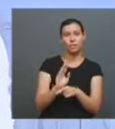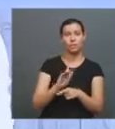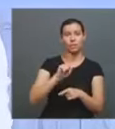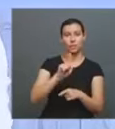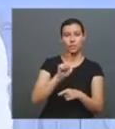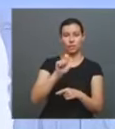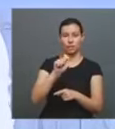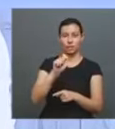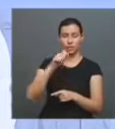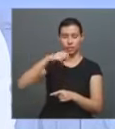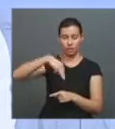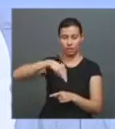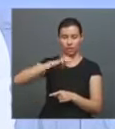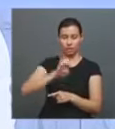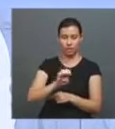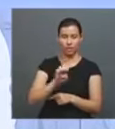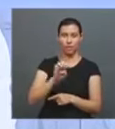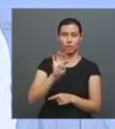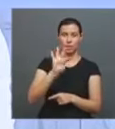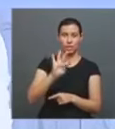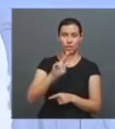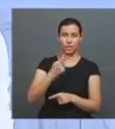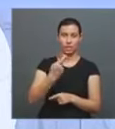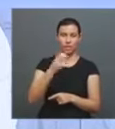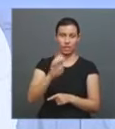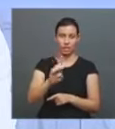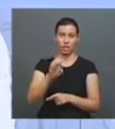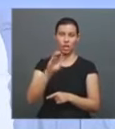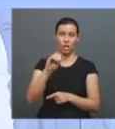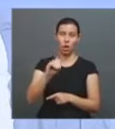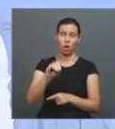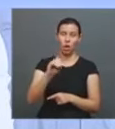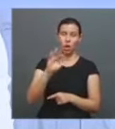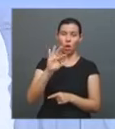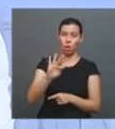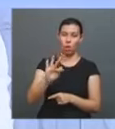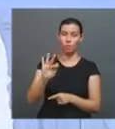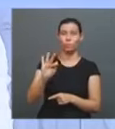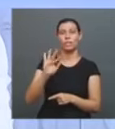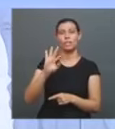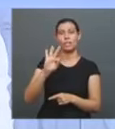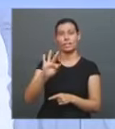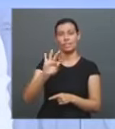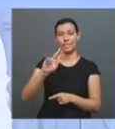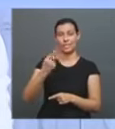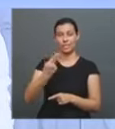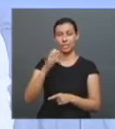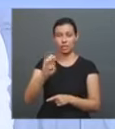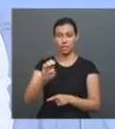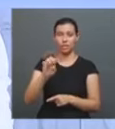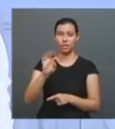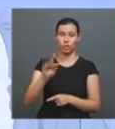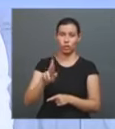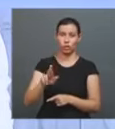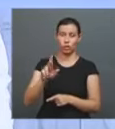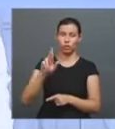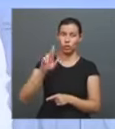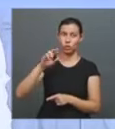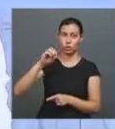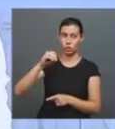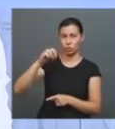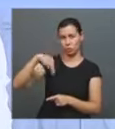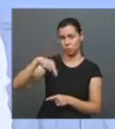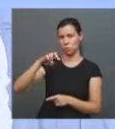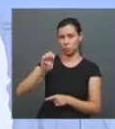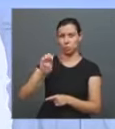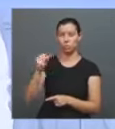qual é o tema? Ah, alguma coisa de capa-espada, de ogro,